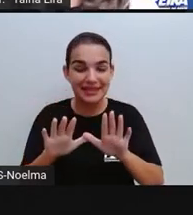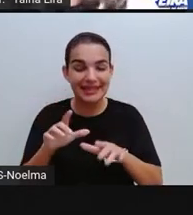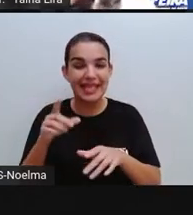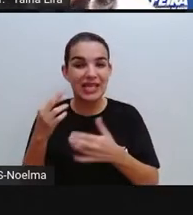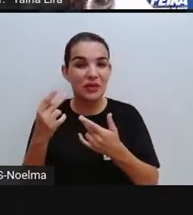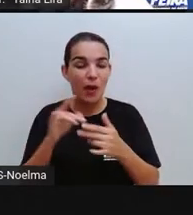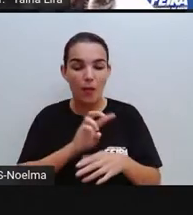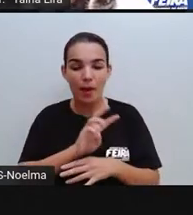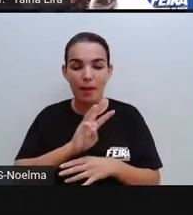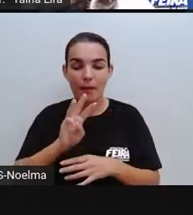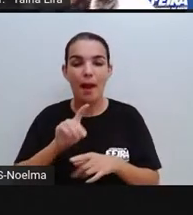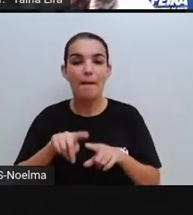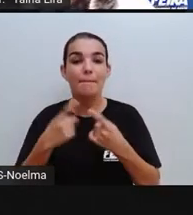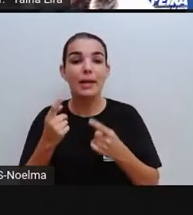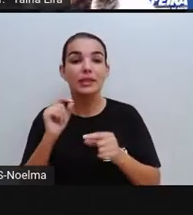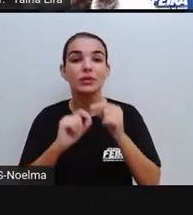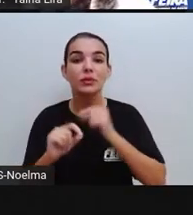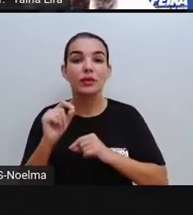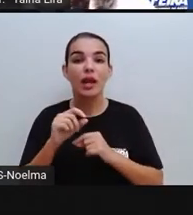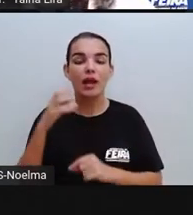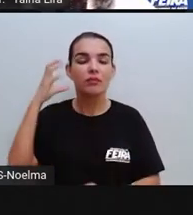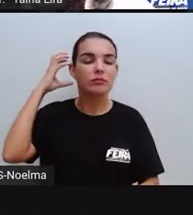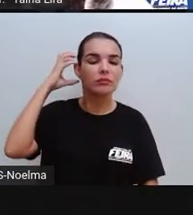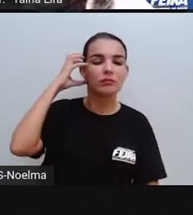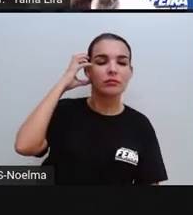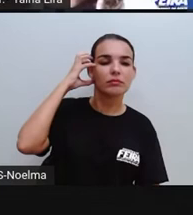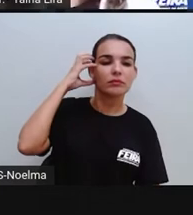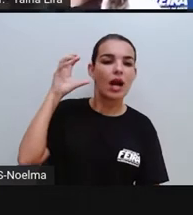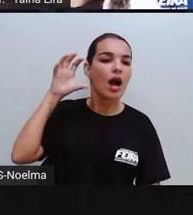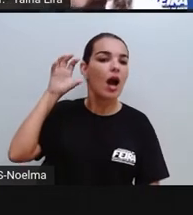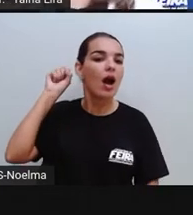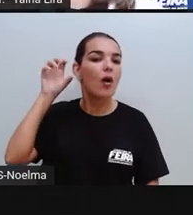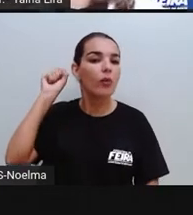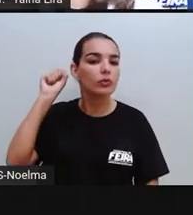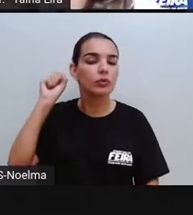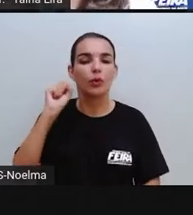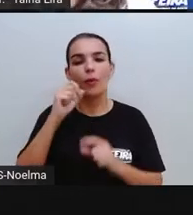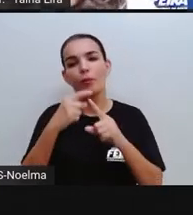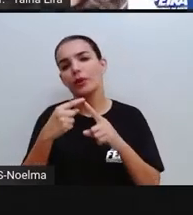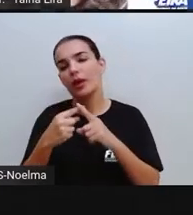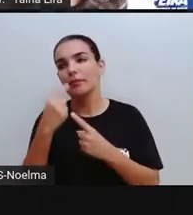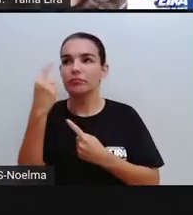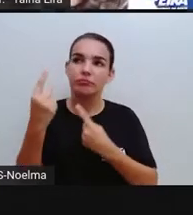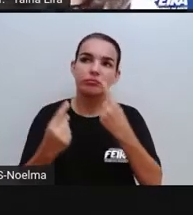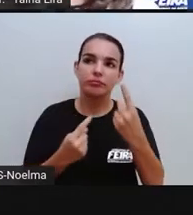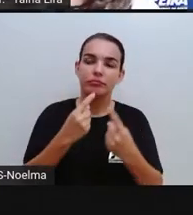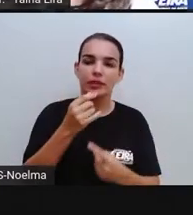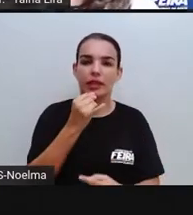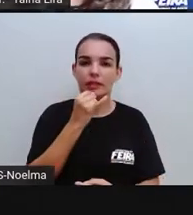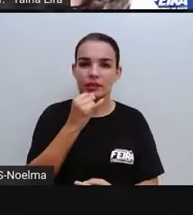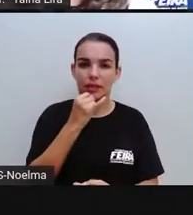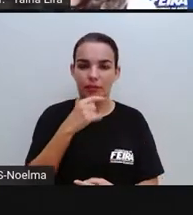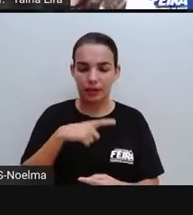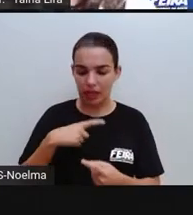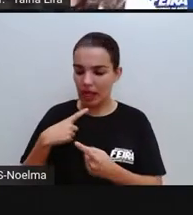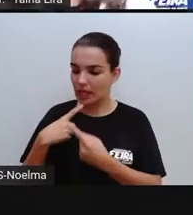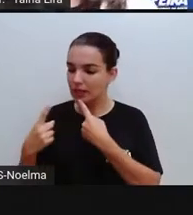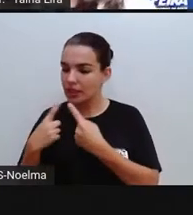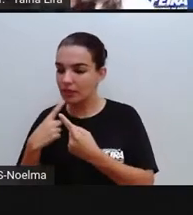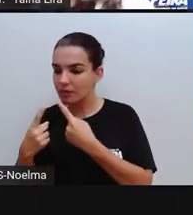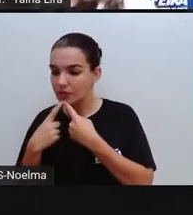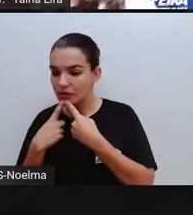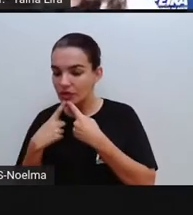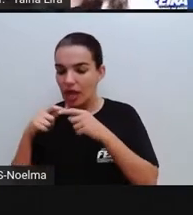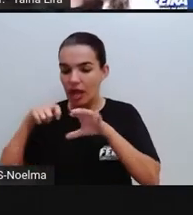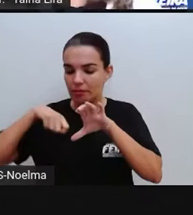notícia escrita, só que colocou ali em forma de áudio. Porque muitas vezes, né, por exemplo, faz uma entrevista, gravou